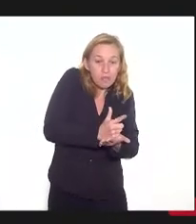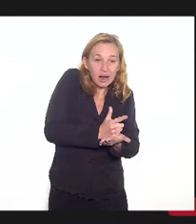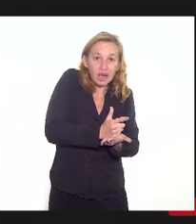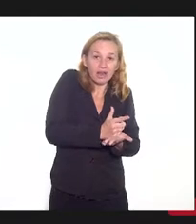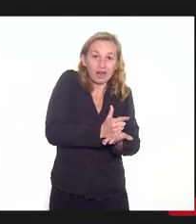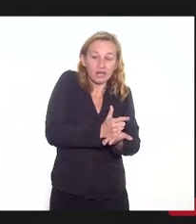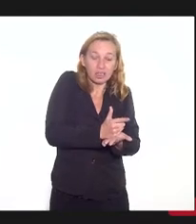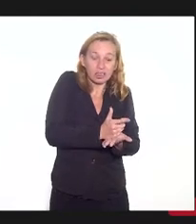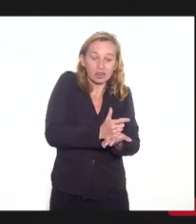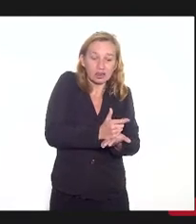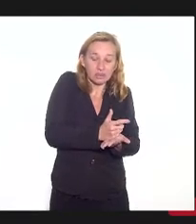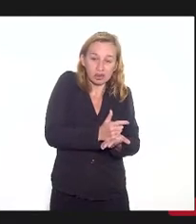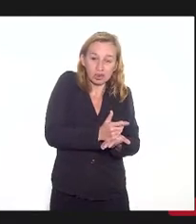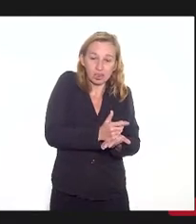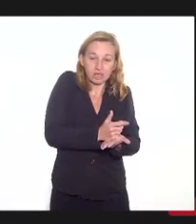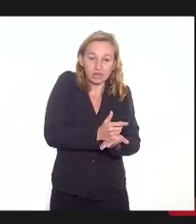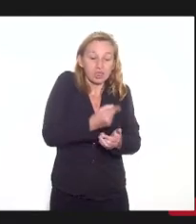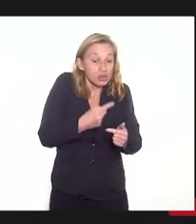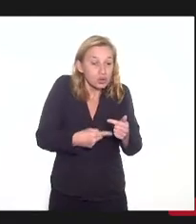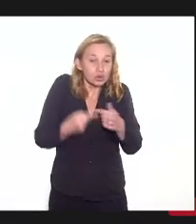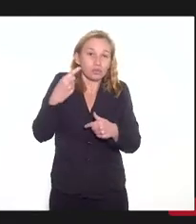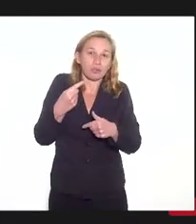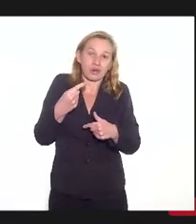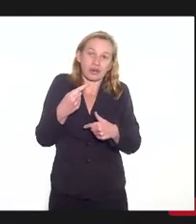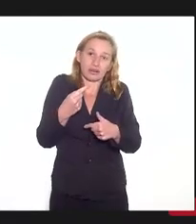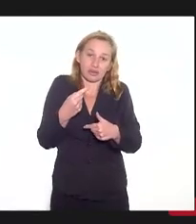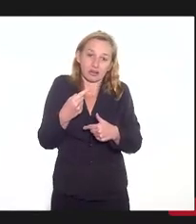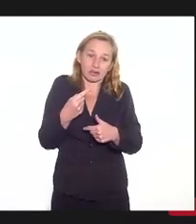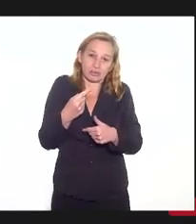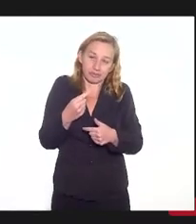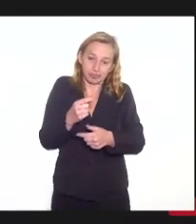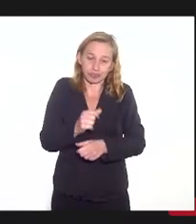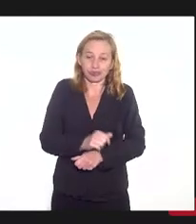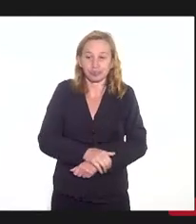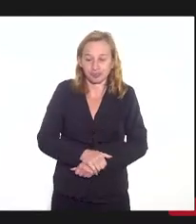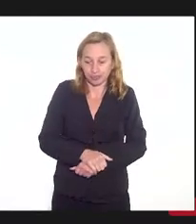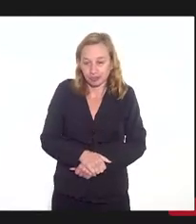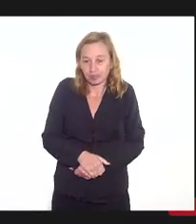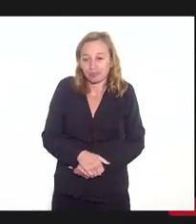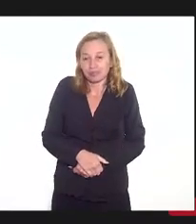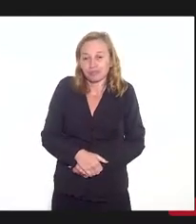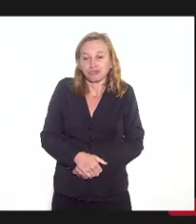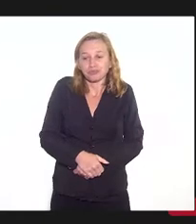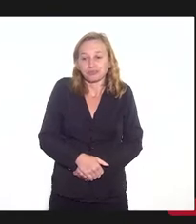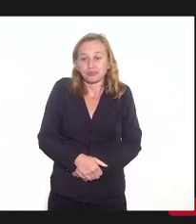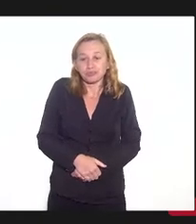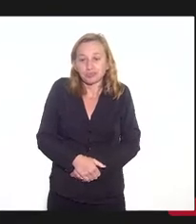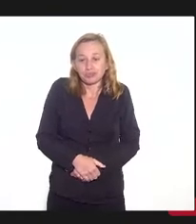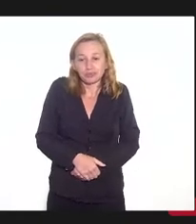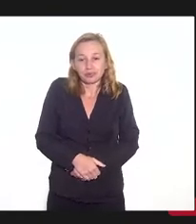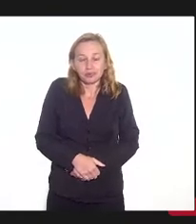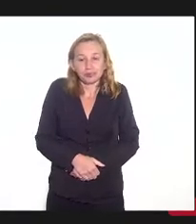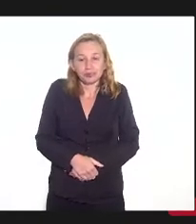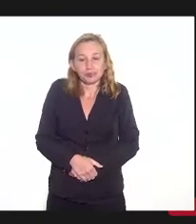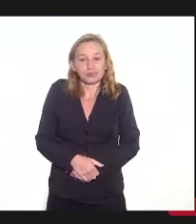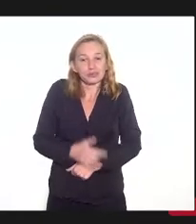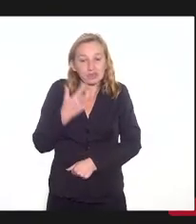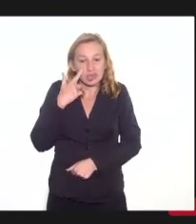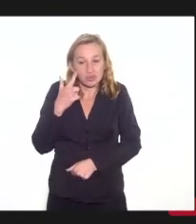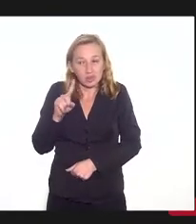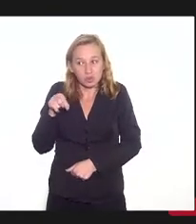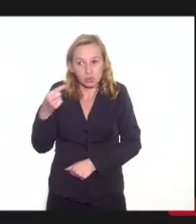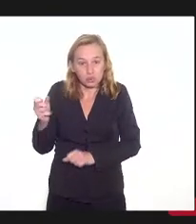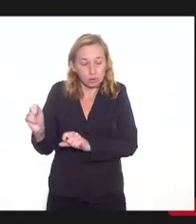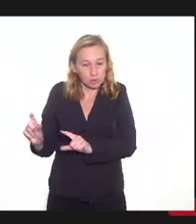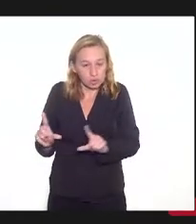honrar e fazer um superávit que possa permitir o pagamento da dívida. A gente vai ver nos próximos